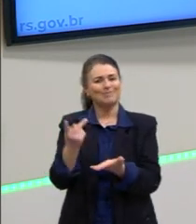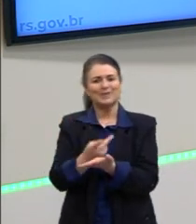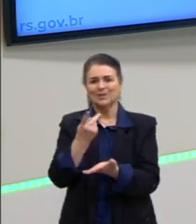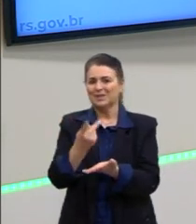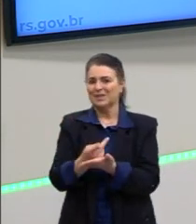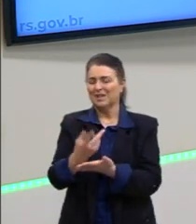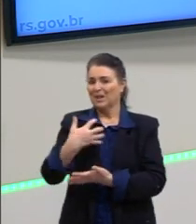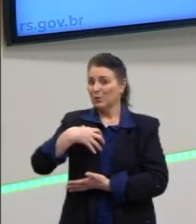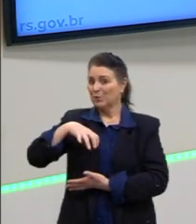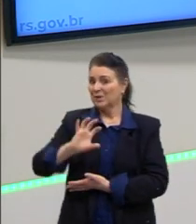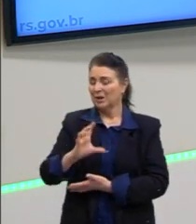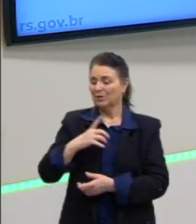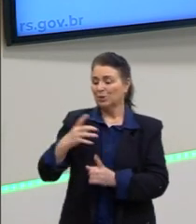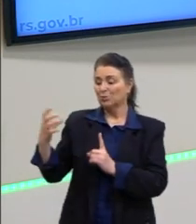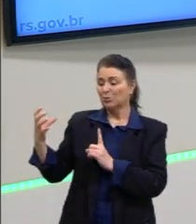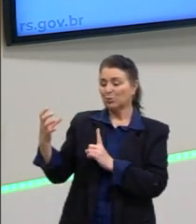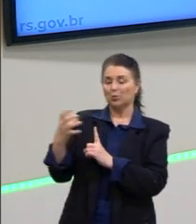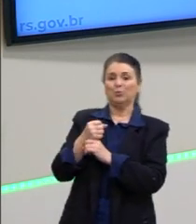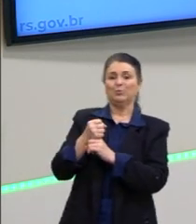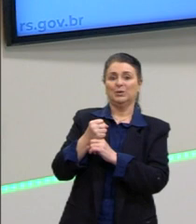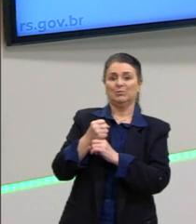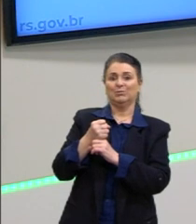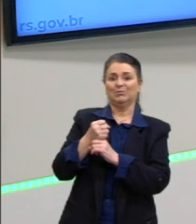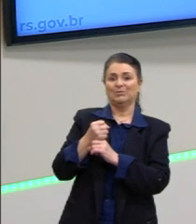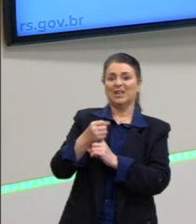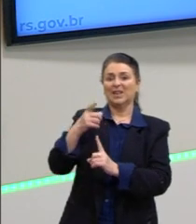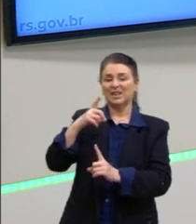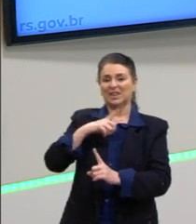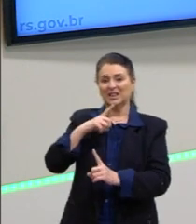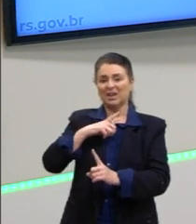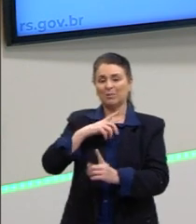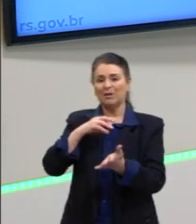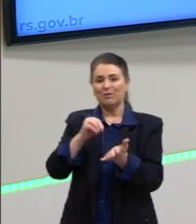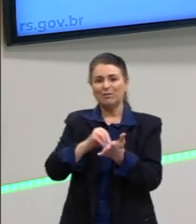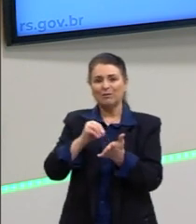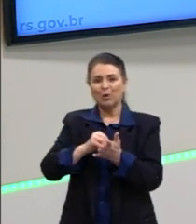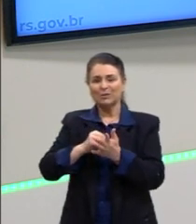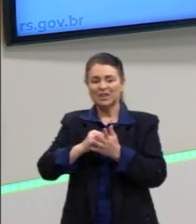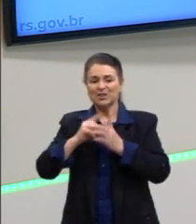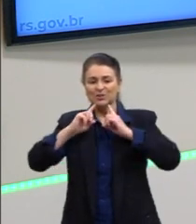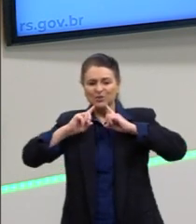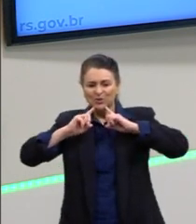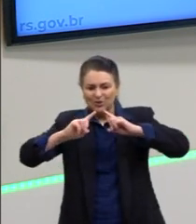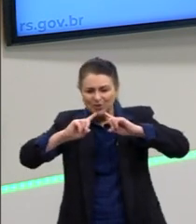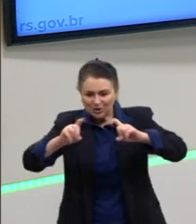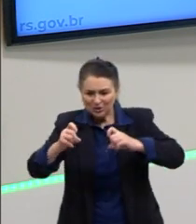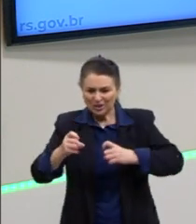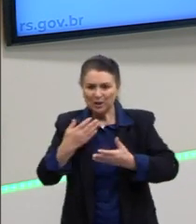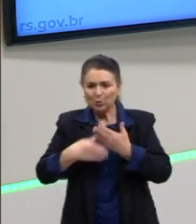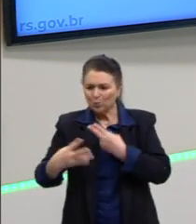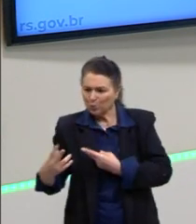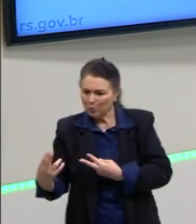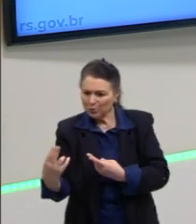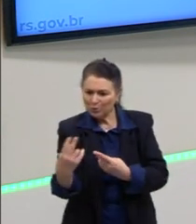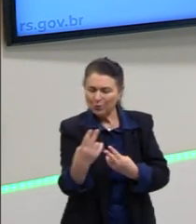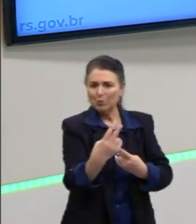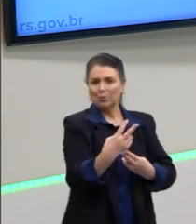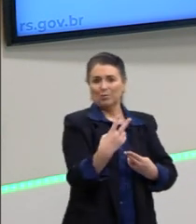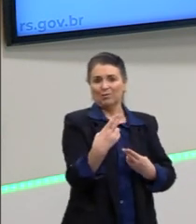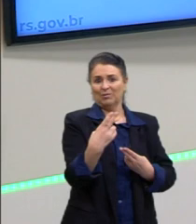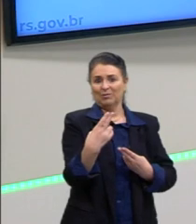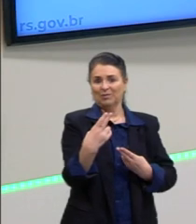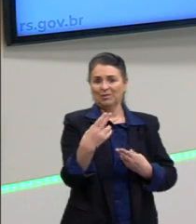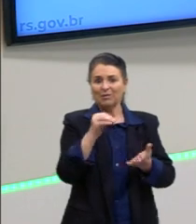contrário. Há um domínio, há uma falta do senso crítico, uma falta de, enfim,